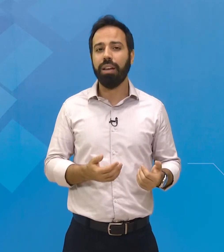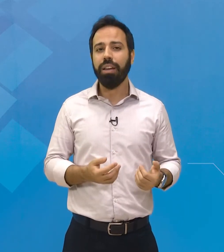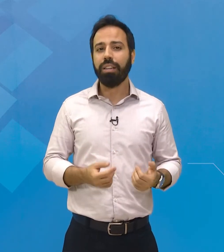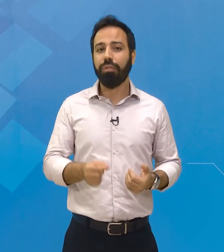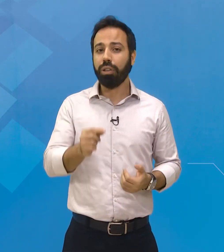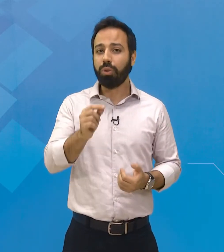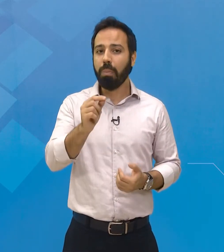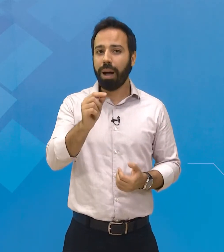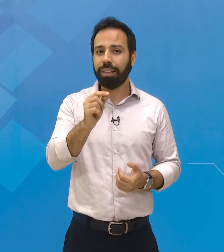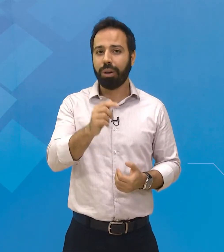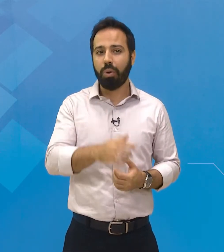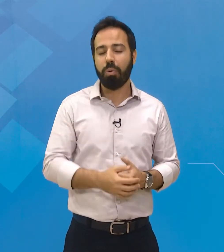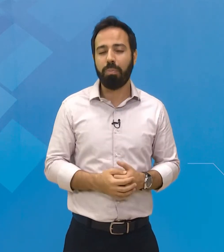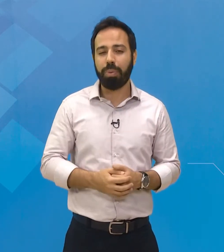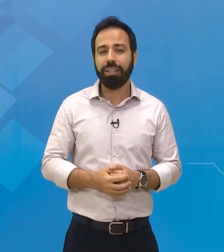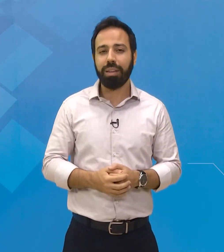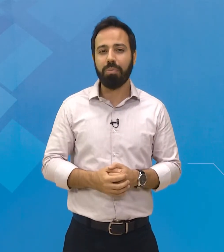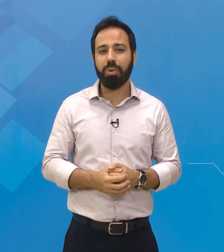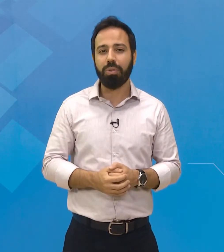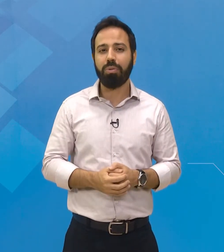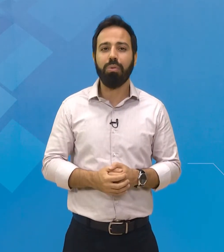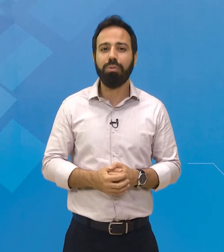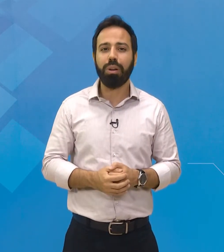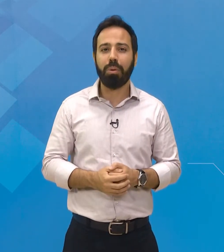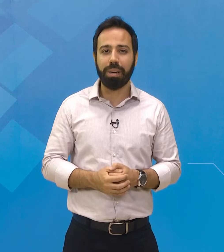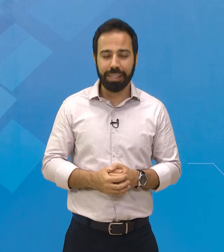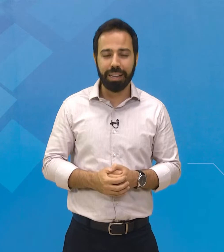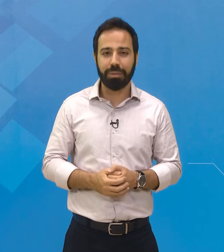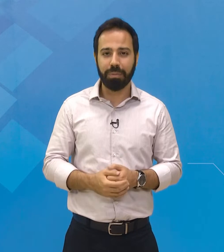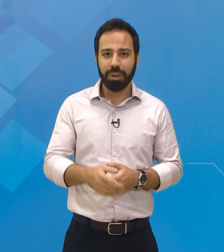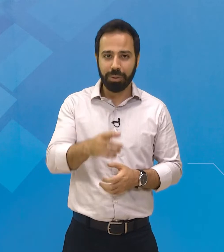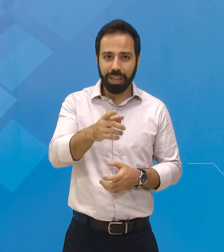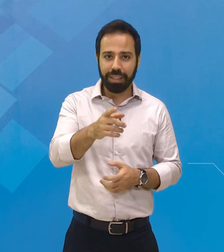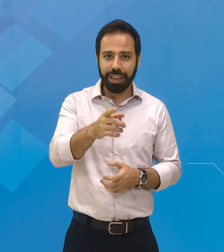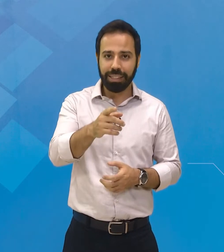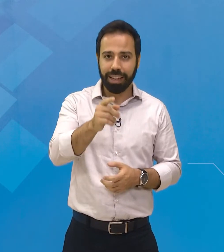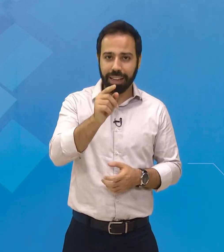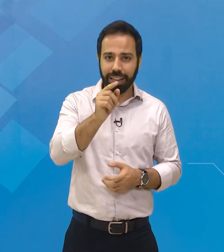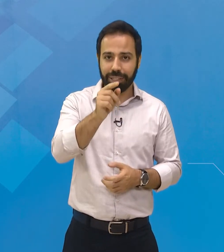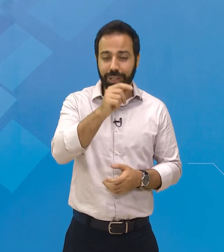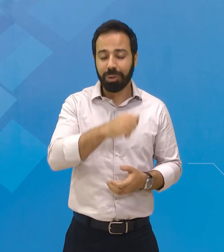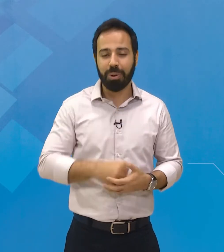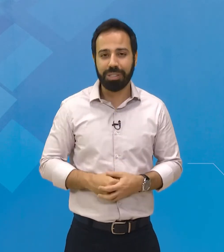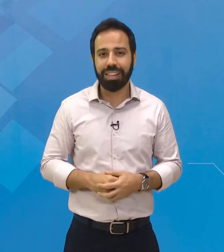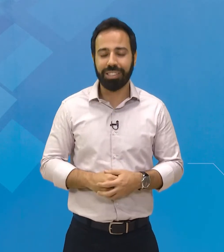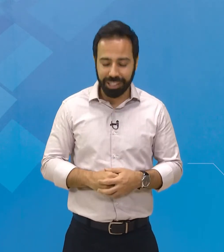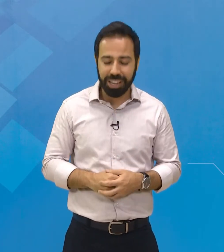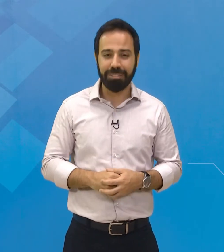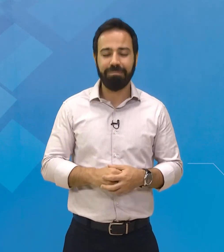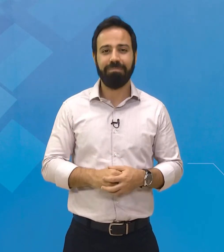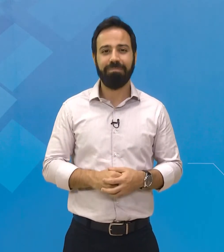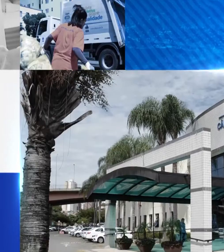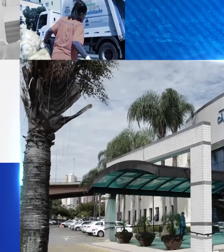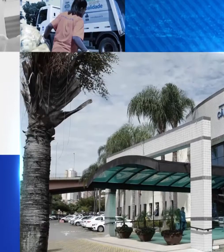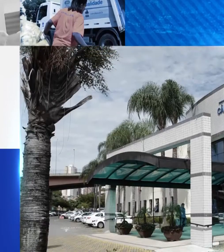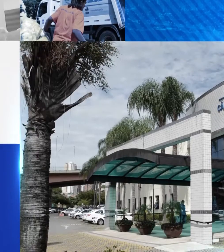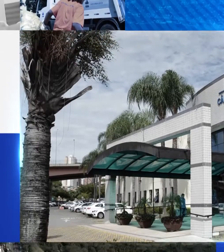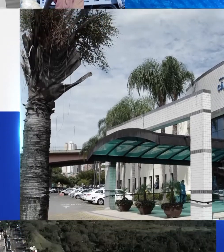paraíba que foi tombada como um patrimônio cultural brasileiro. Os detalhes a gente te mostra já, já.